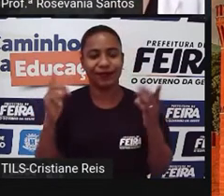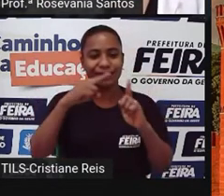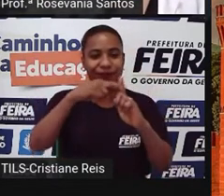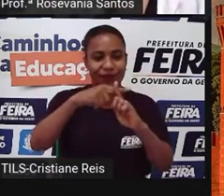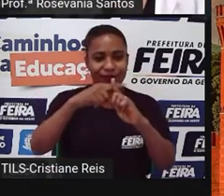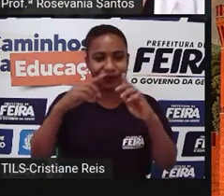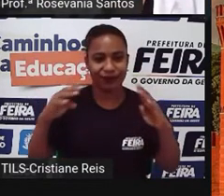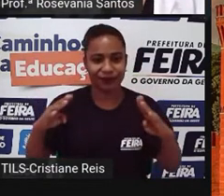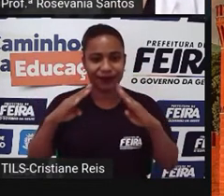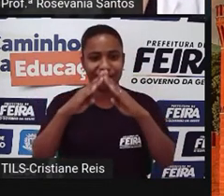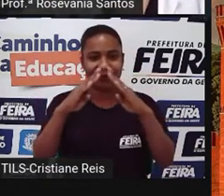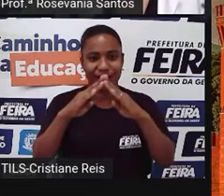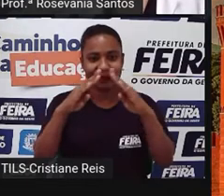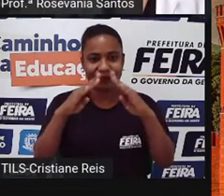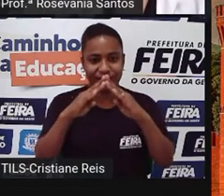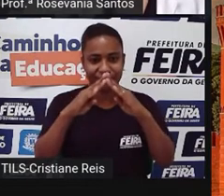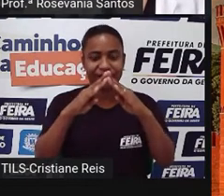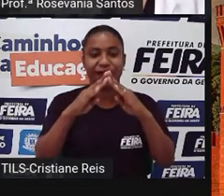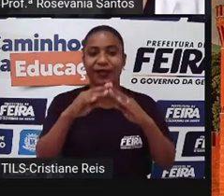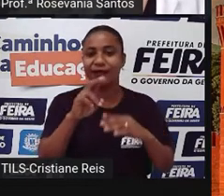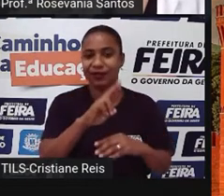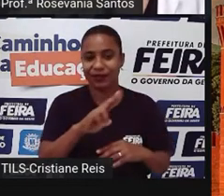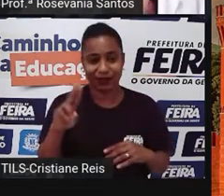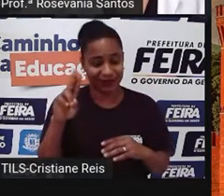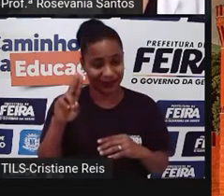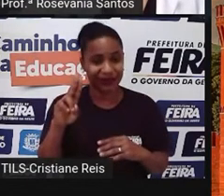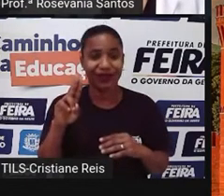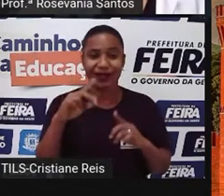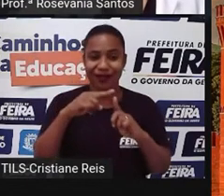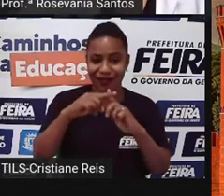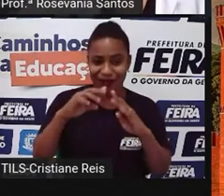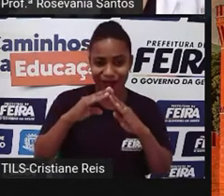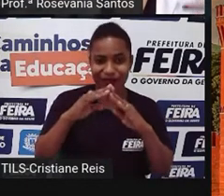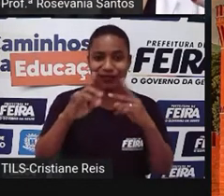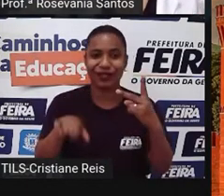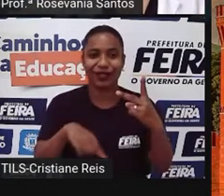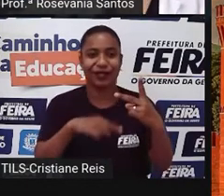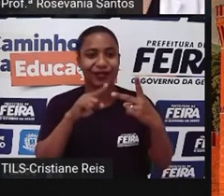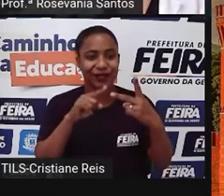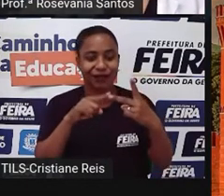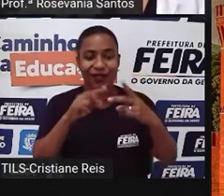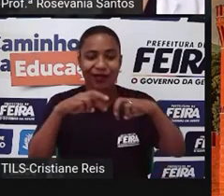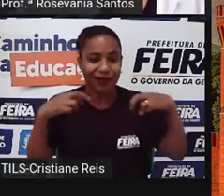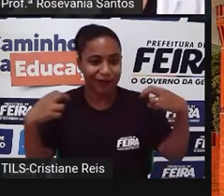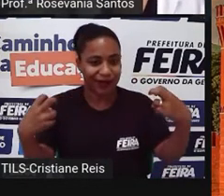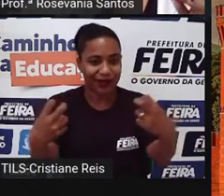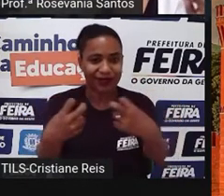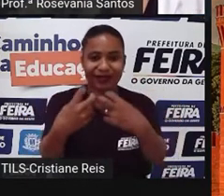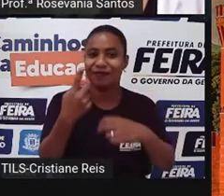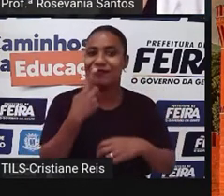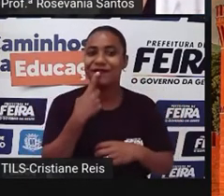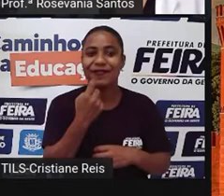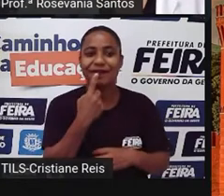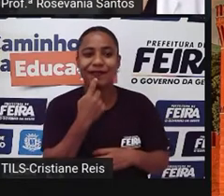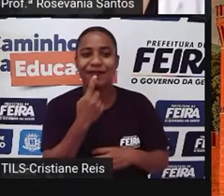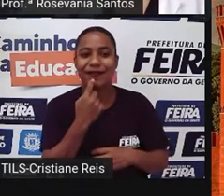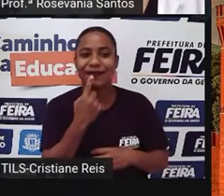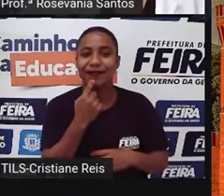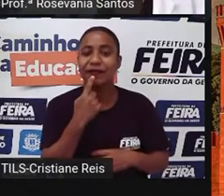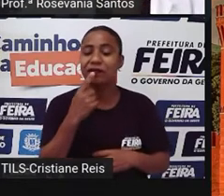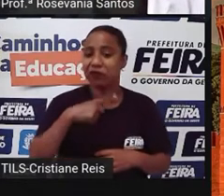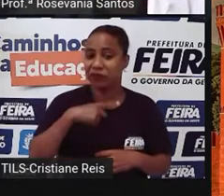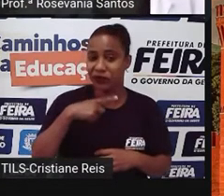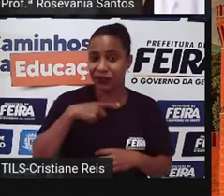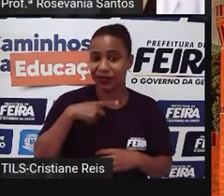Igreja de São Basílio, você vai encontrar também a Praça Vermelha, e esse forte, ele é em